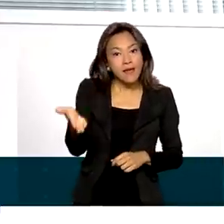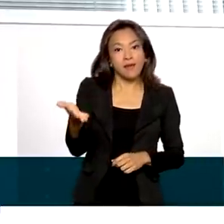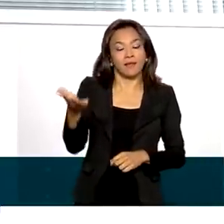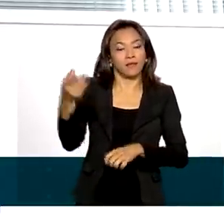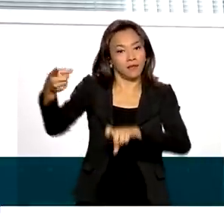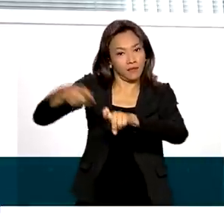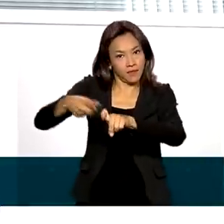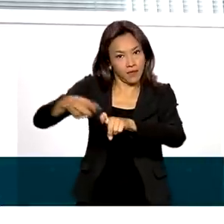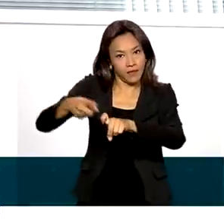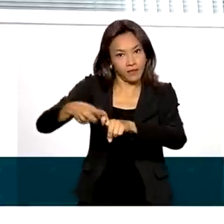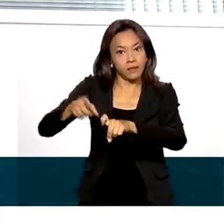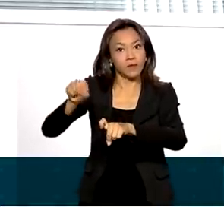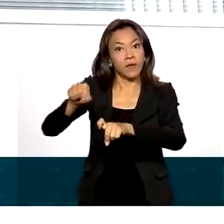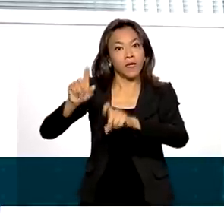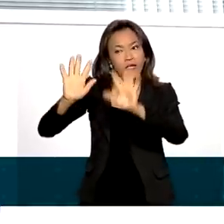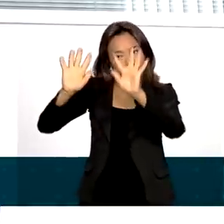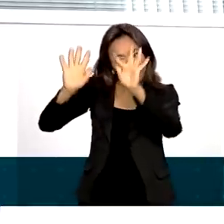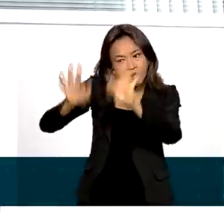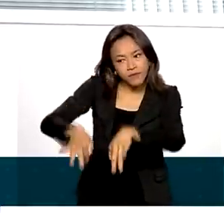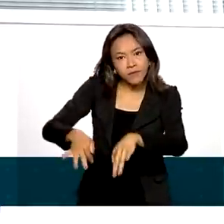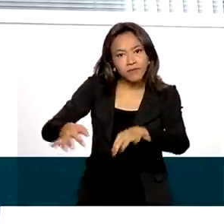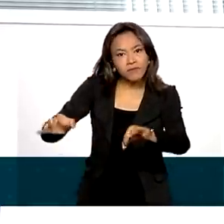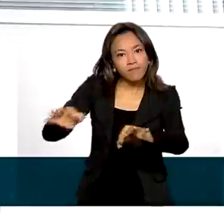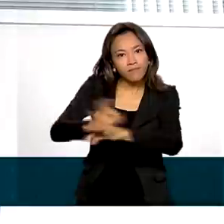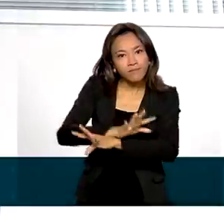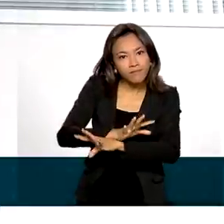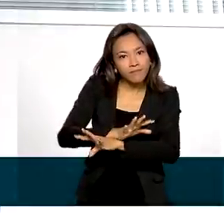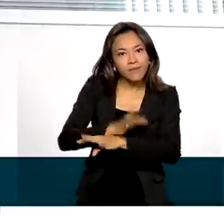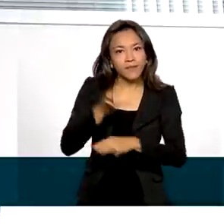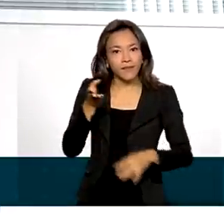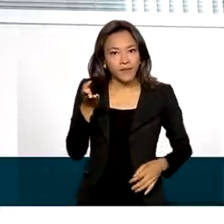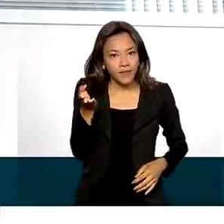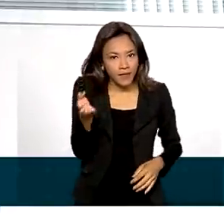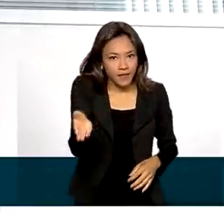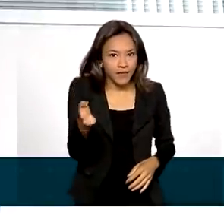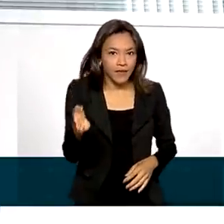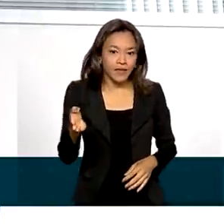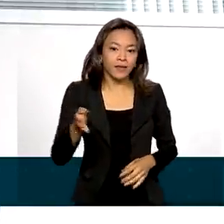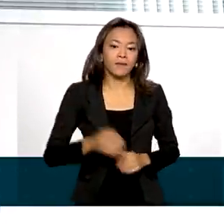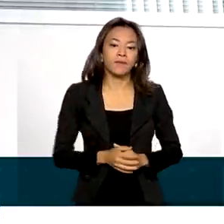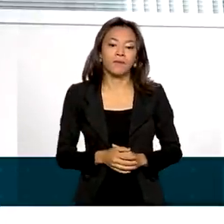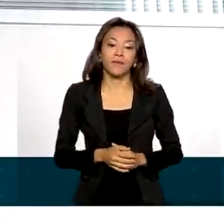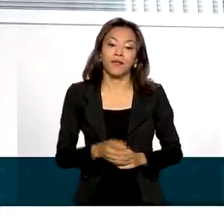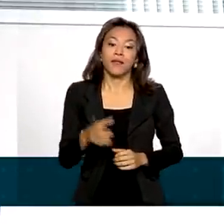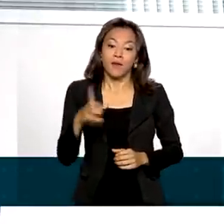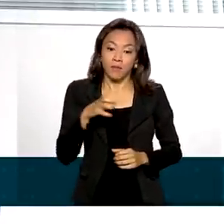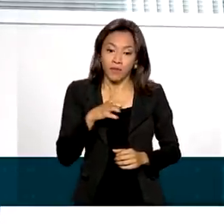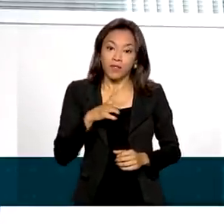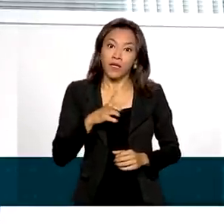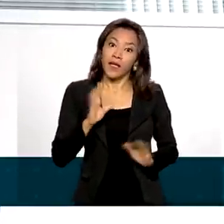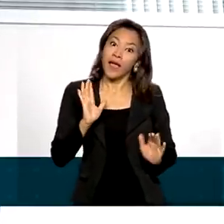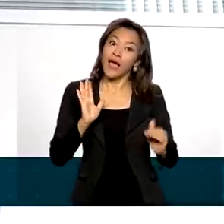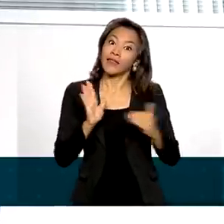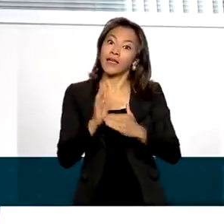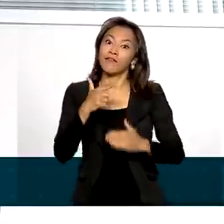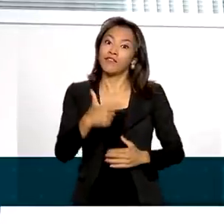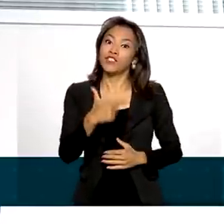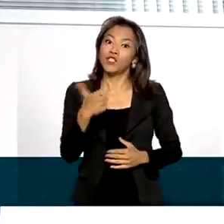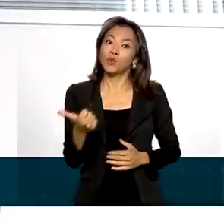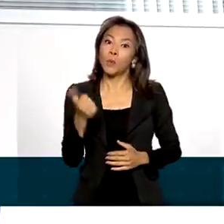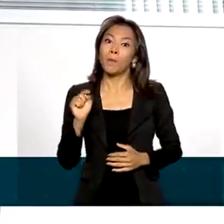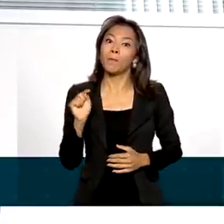que após o termo dessa especialização, podendo, numa primeira faixa de salário, alcançar até R$ 21 mil de salário.